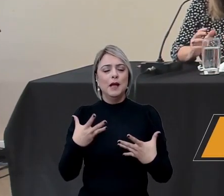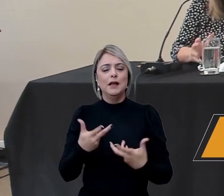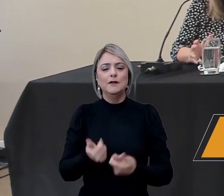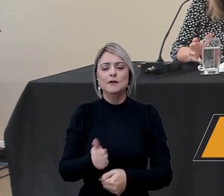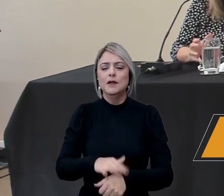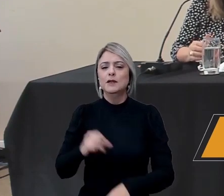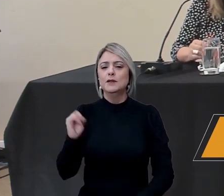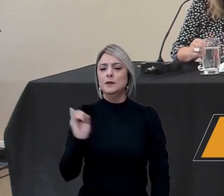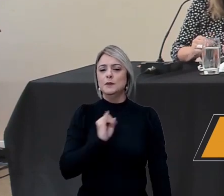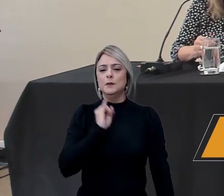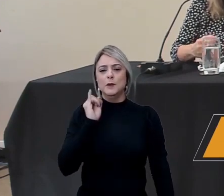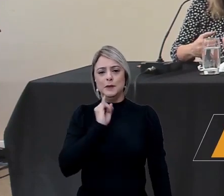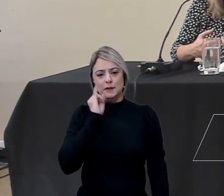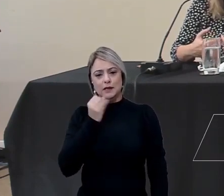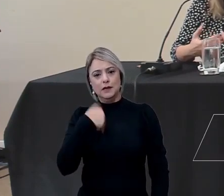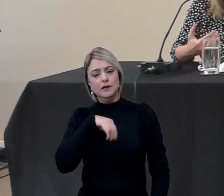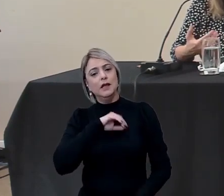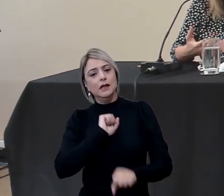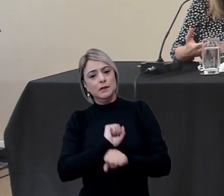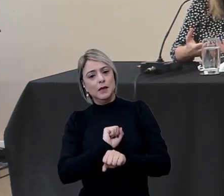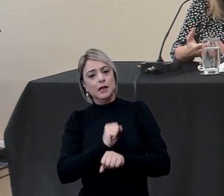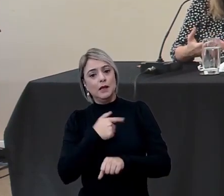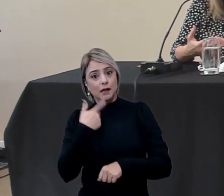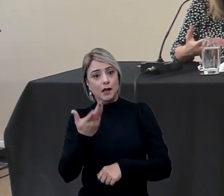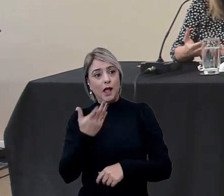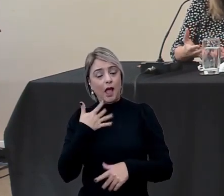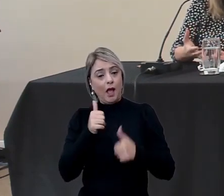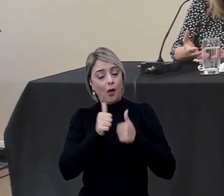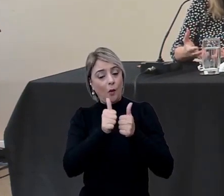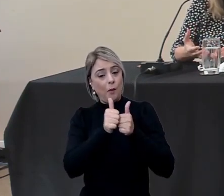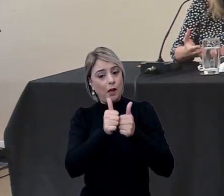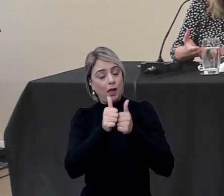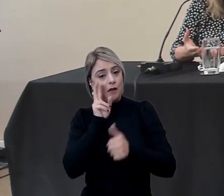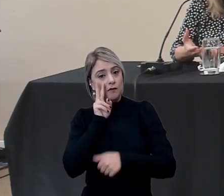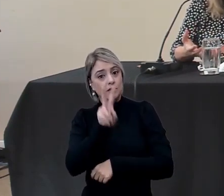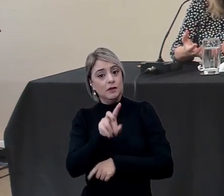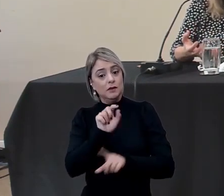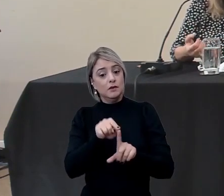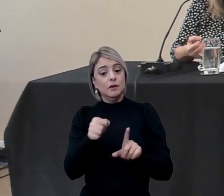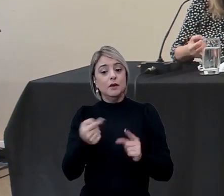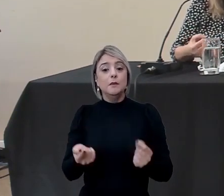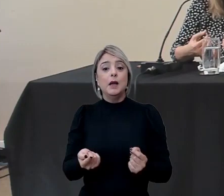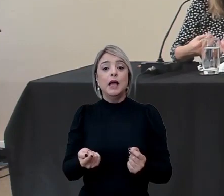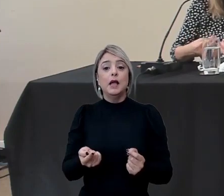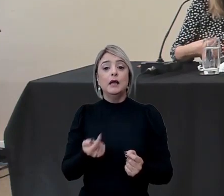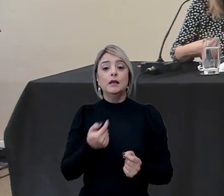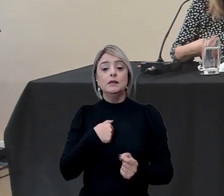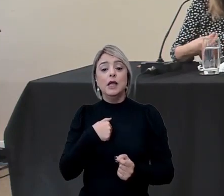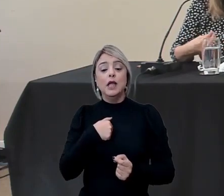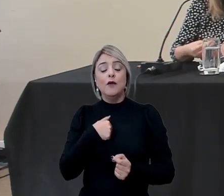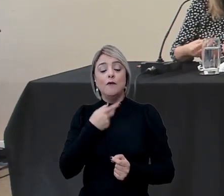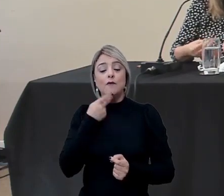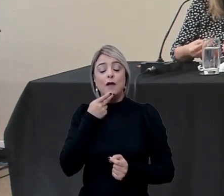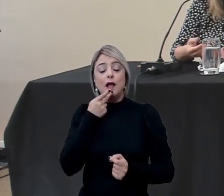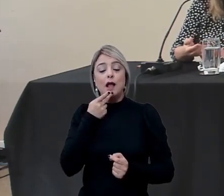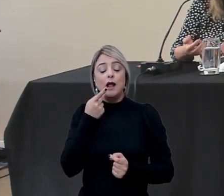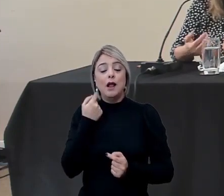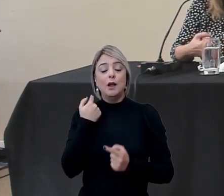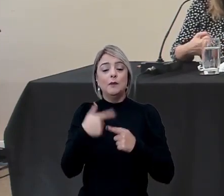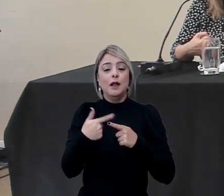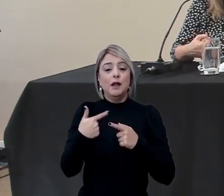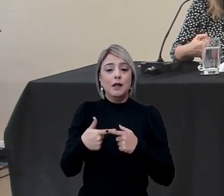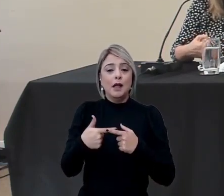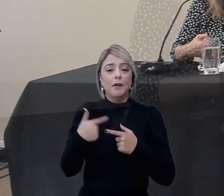importante para nós. Eu espero que vocês tenham podido também acompanhar, mas eu menciono isso para